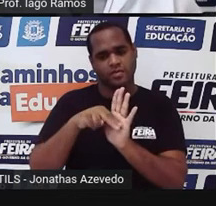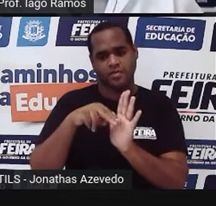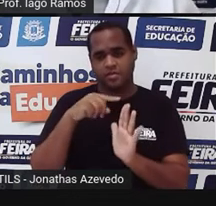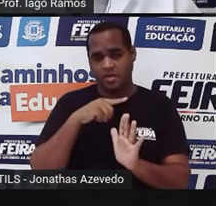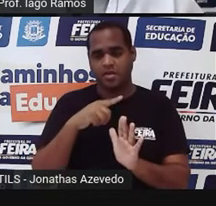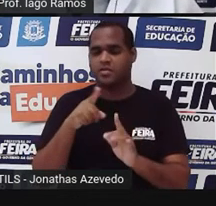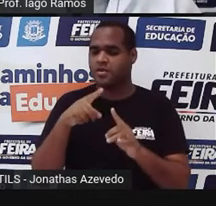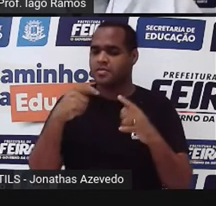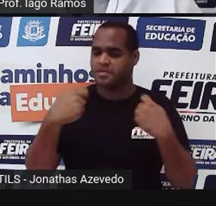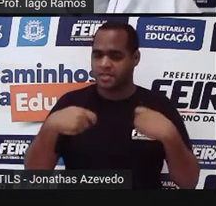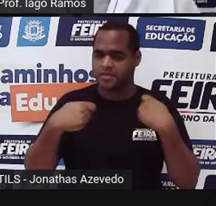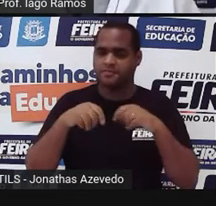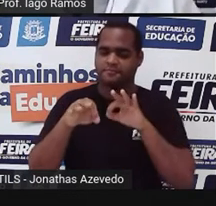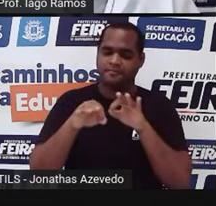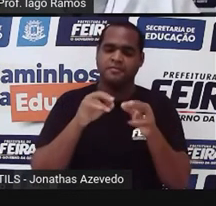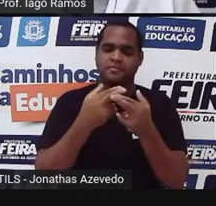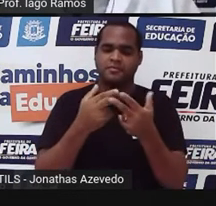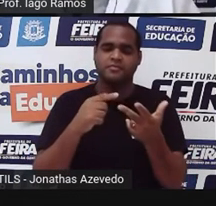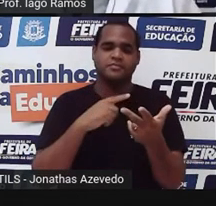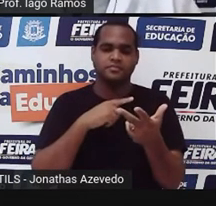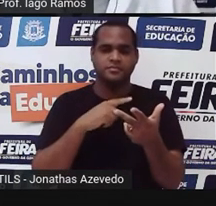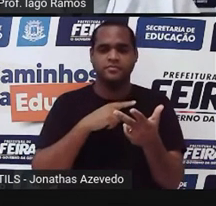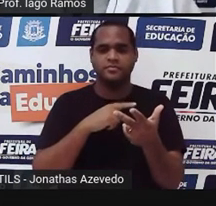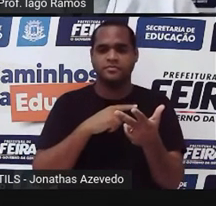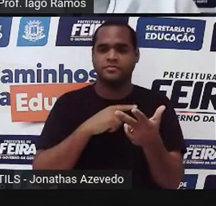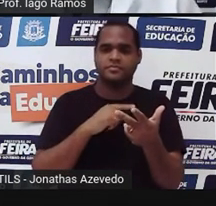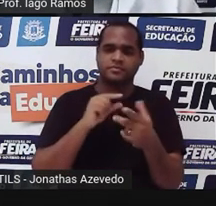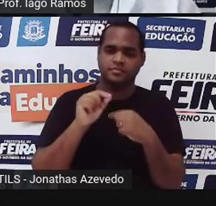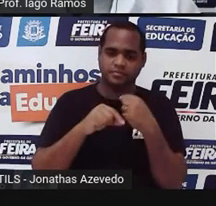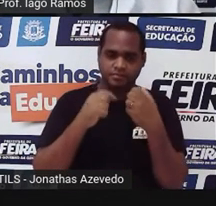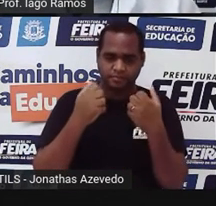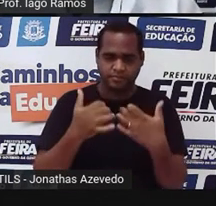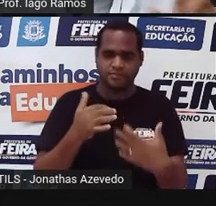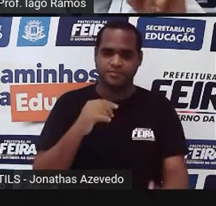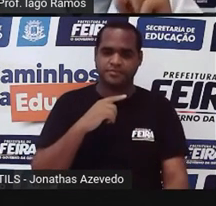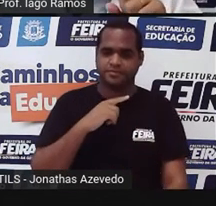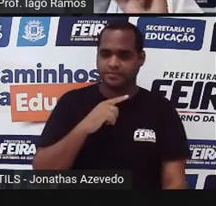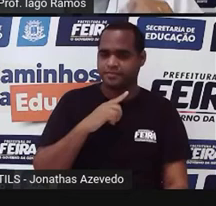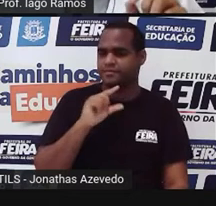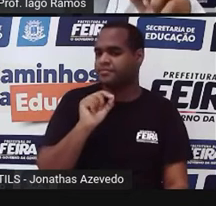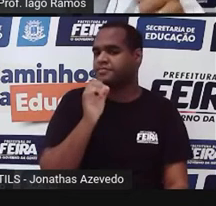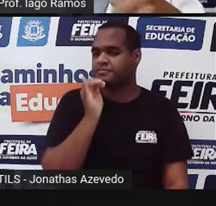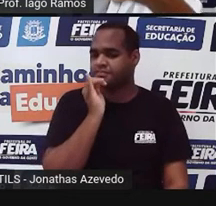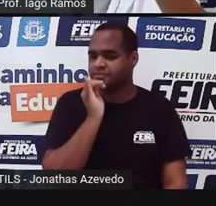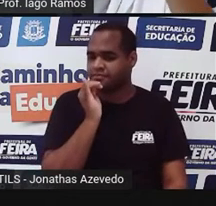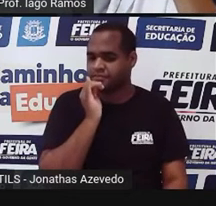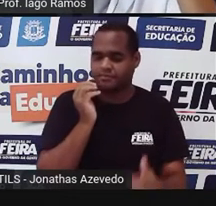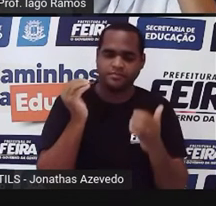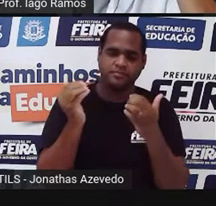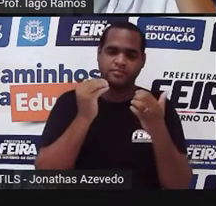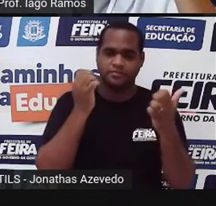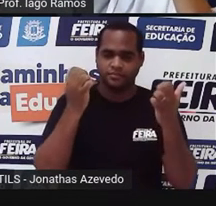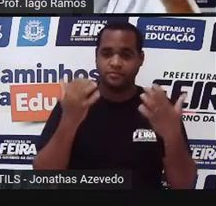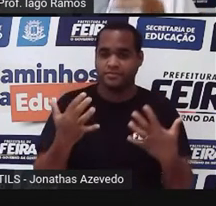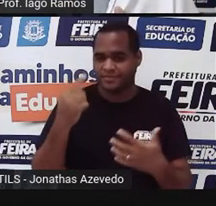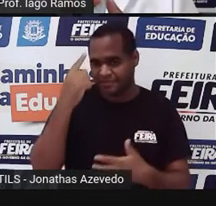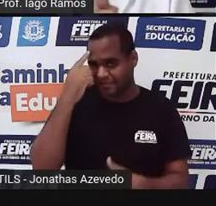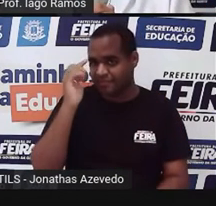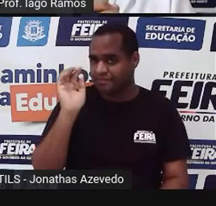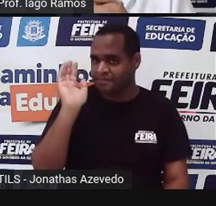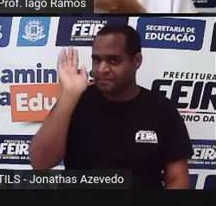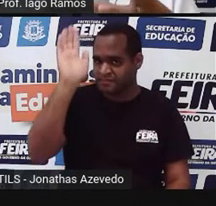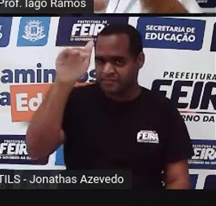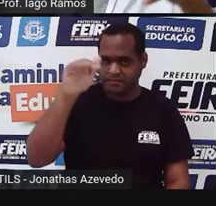gente precisar fazer com essa média aritmética. Por exemplo, lá no basquete eu não falei